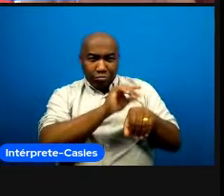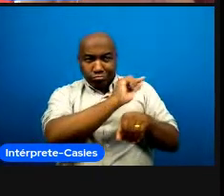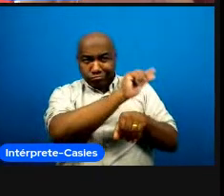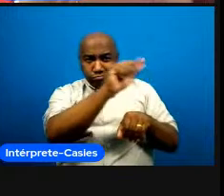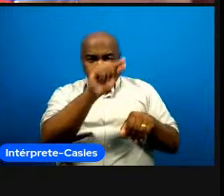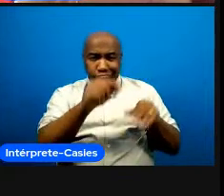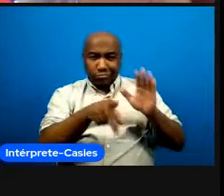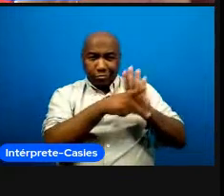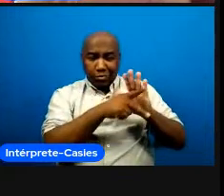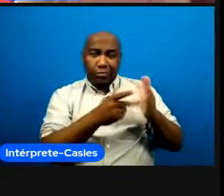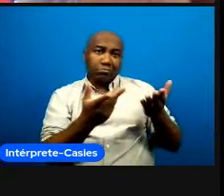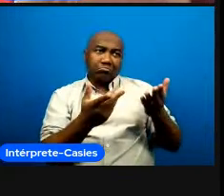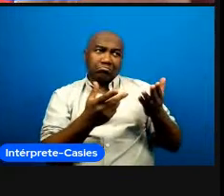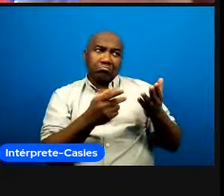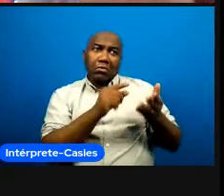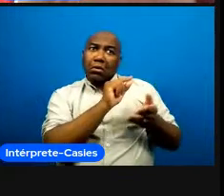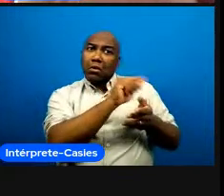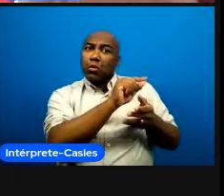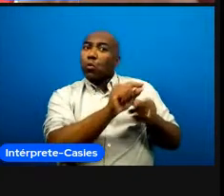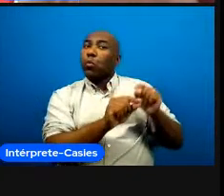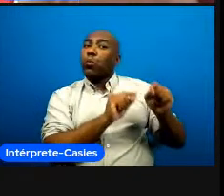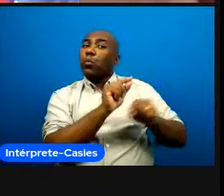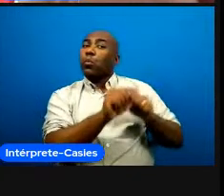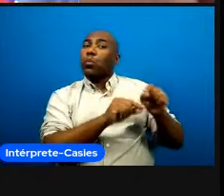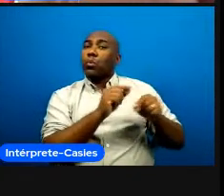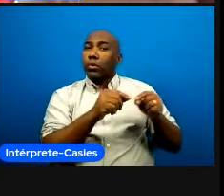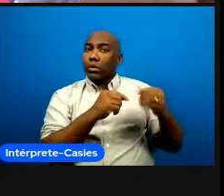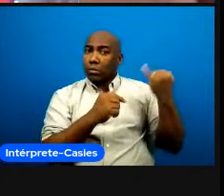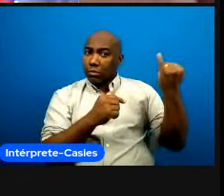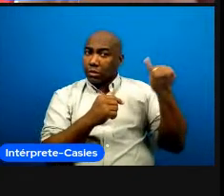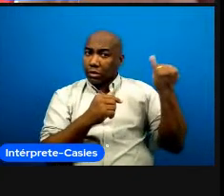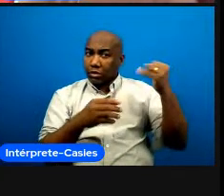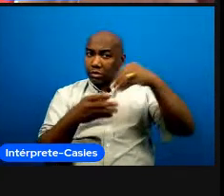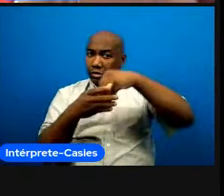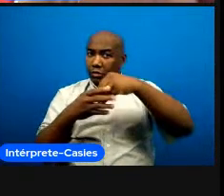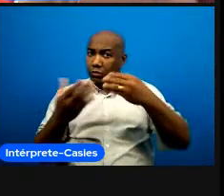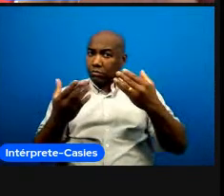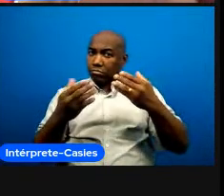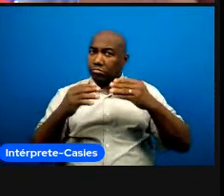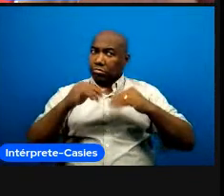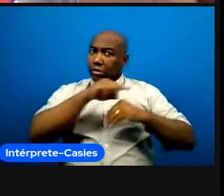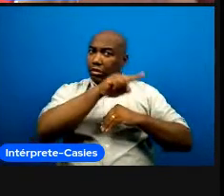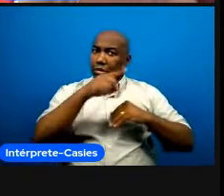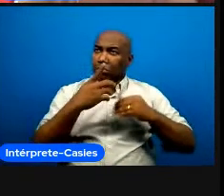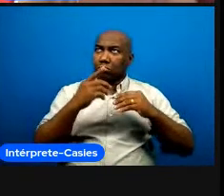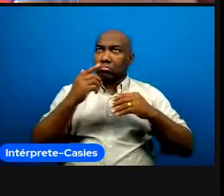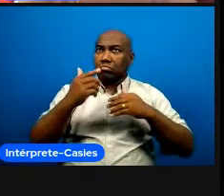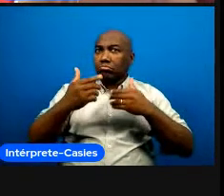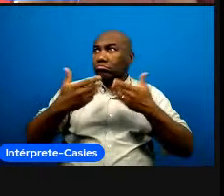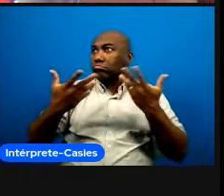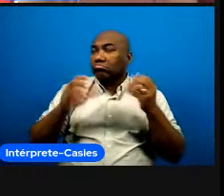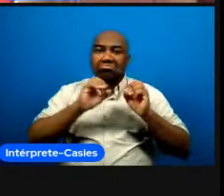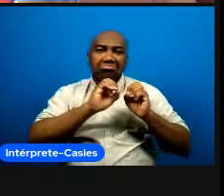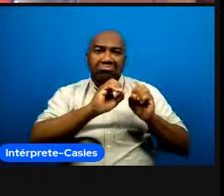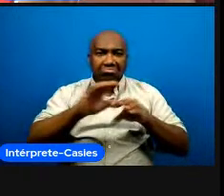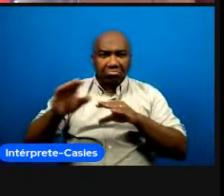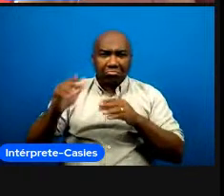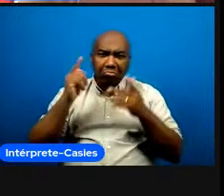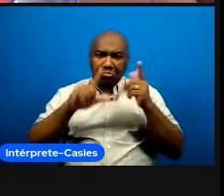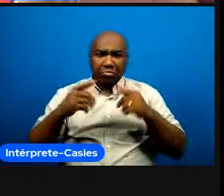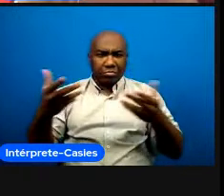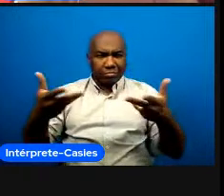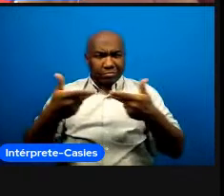conhecimento profissional essa crítica para a universidade a gente já tem estudos que identificaram que falta a gente equilibrar